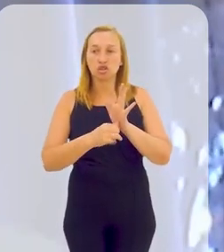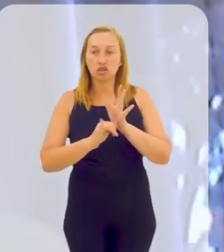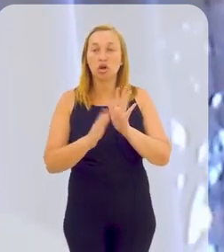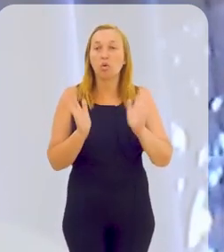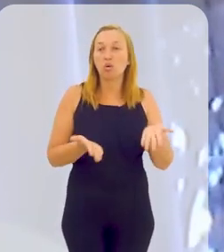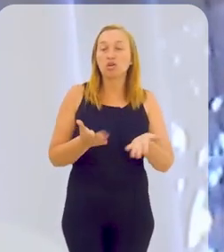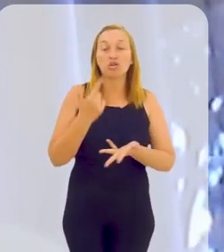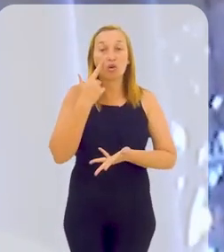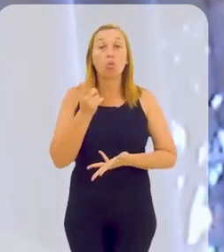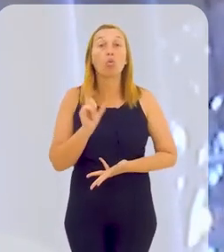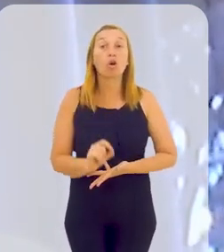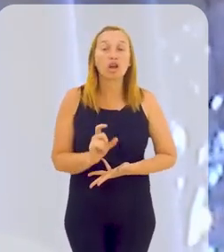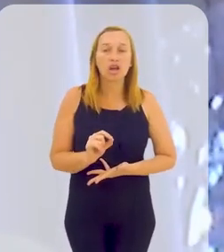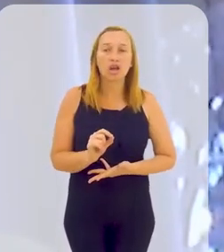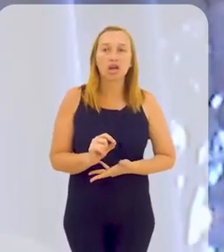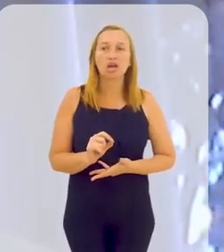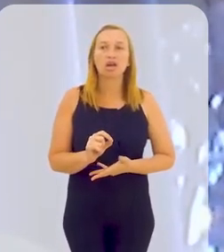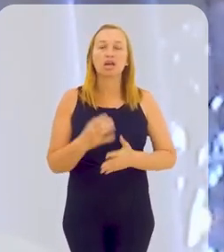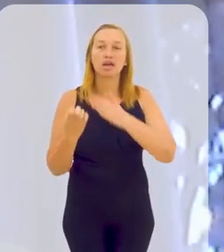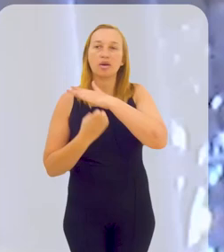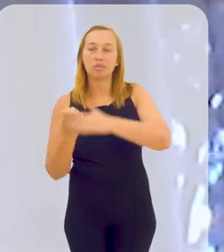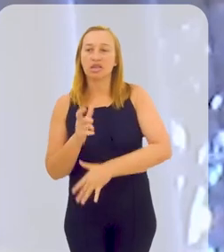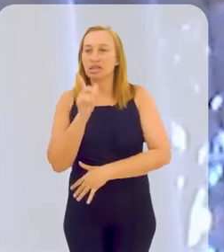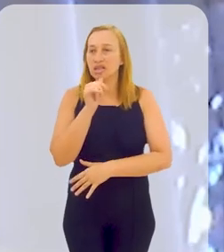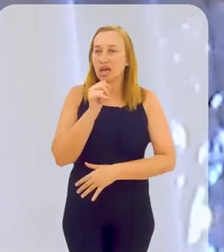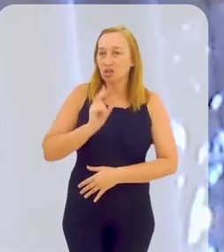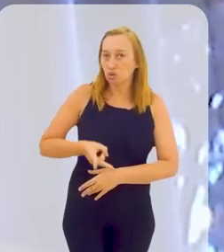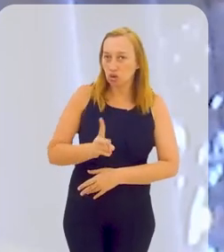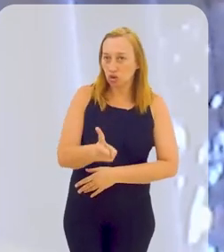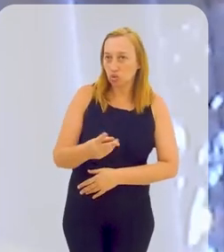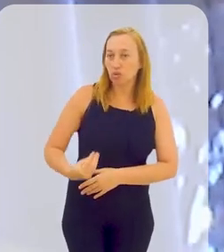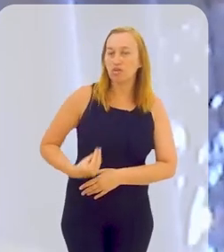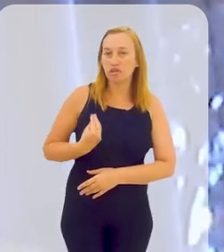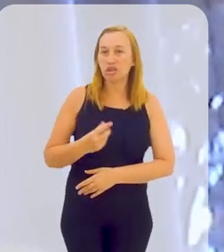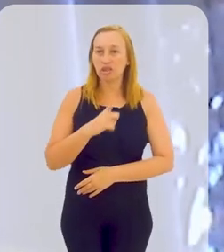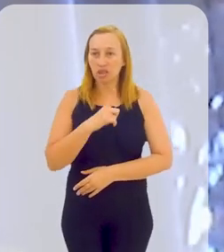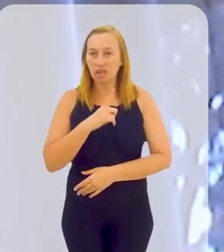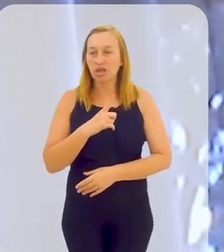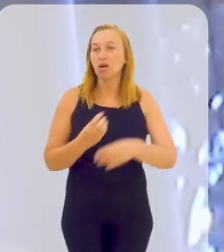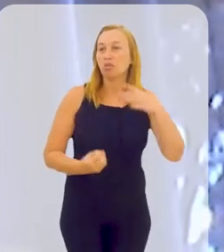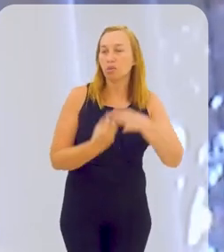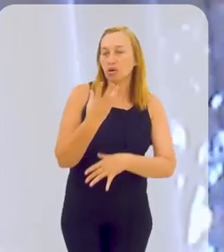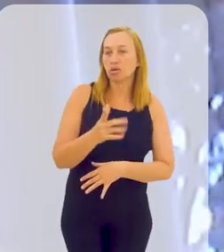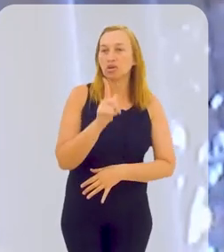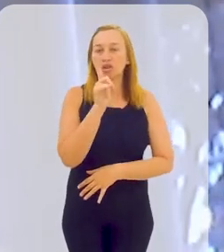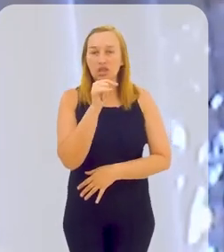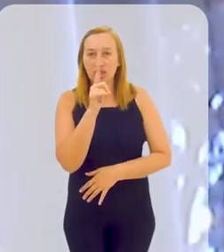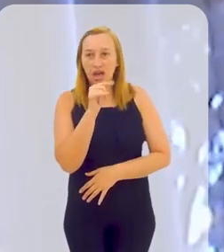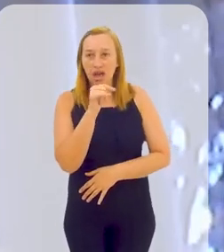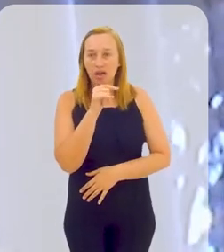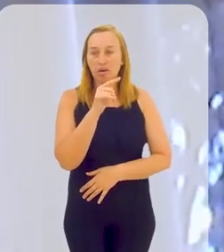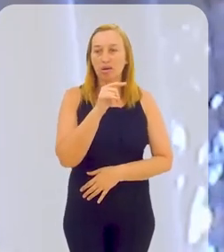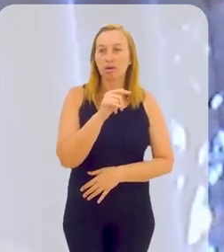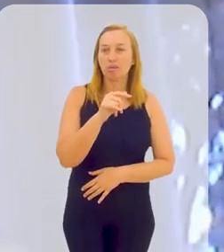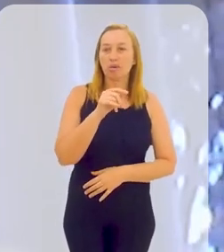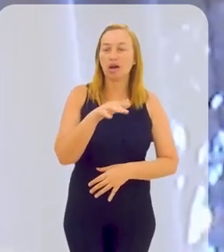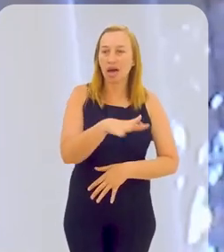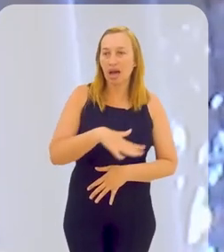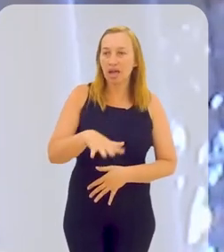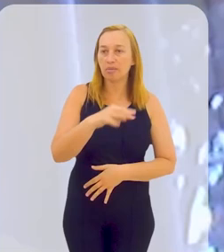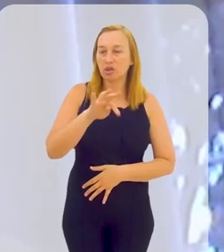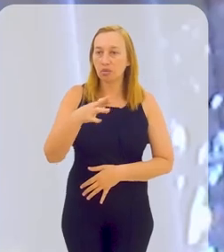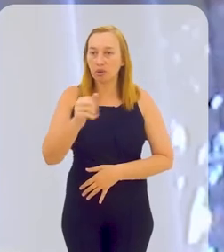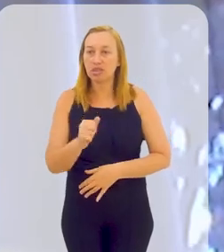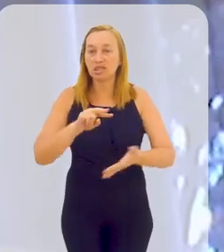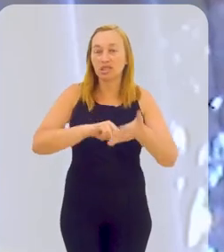hoje que prevê o quê? Prevê que a CEDAI permanece existindo, sendo como produtora de água para a região metropolitana. O que significa